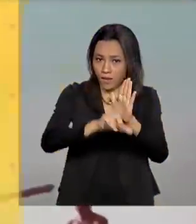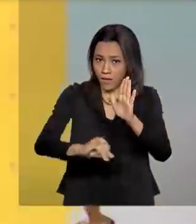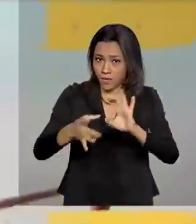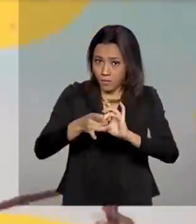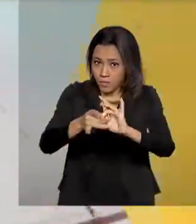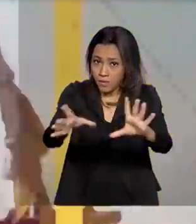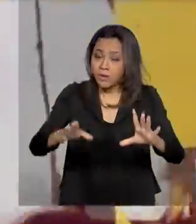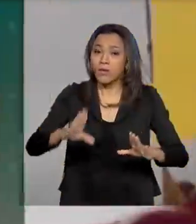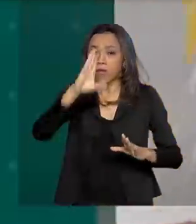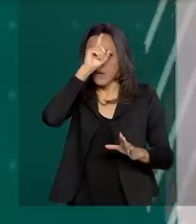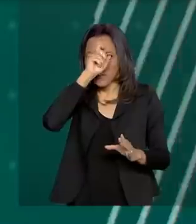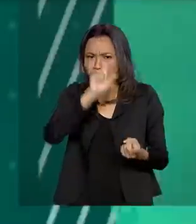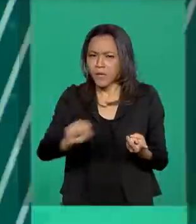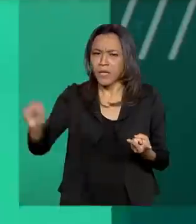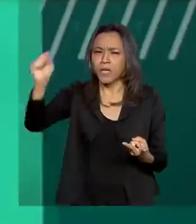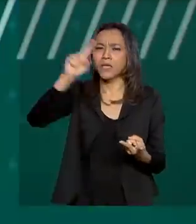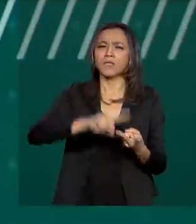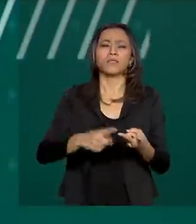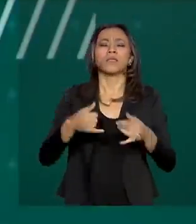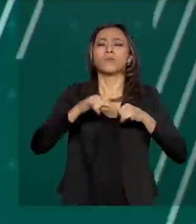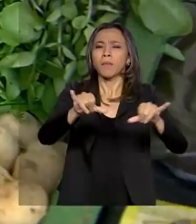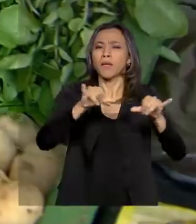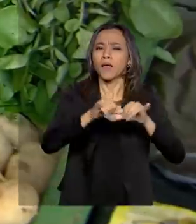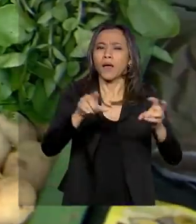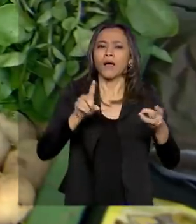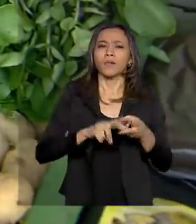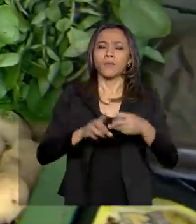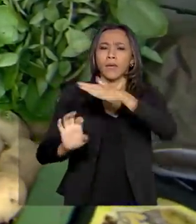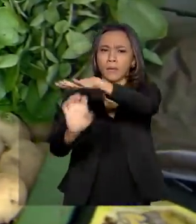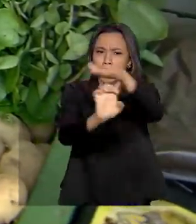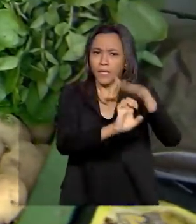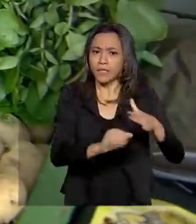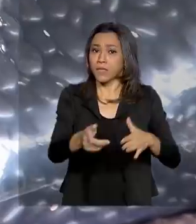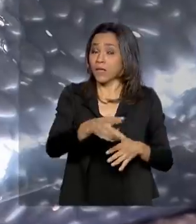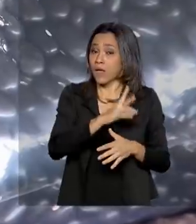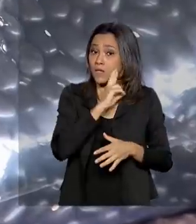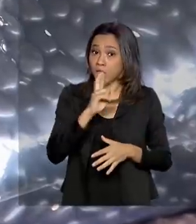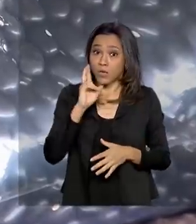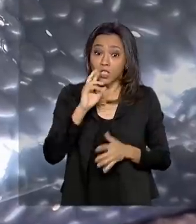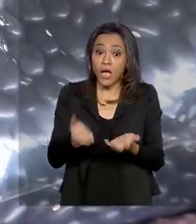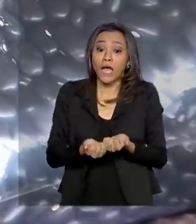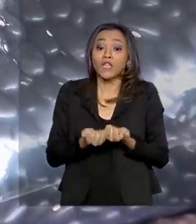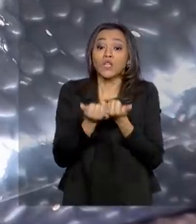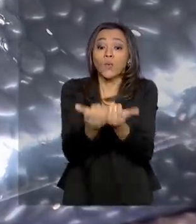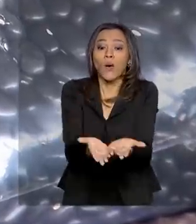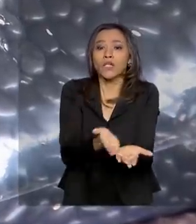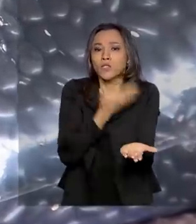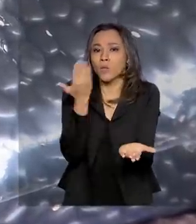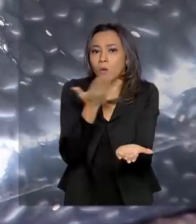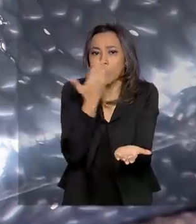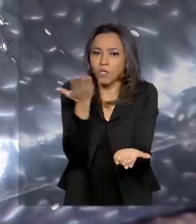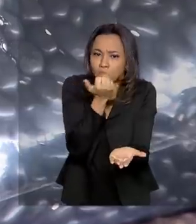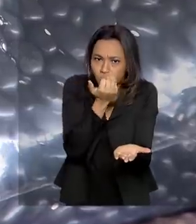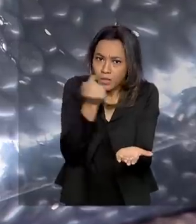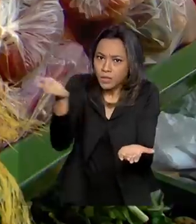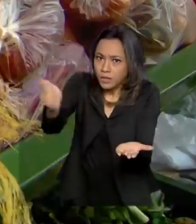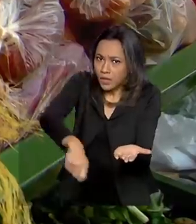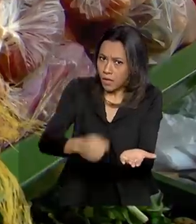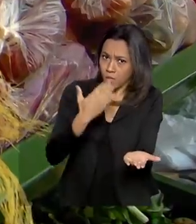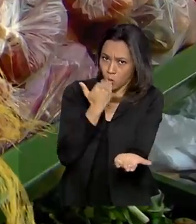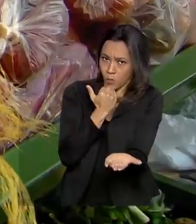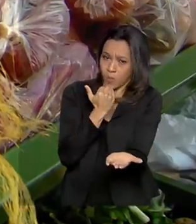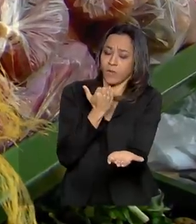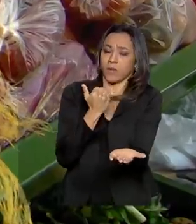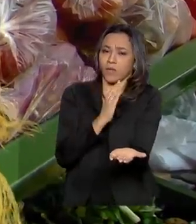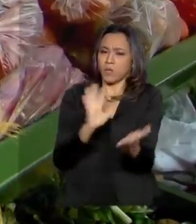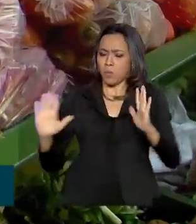hospitais, supermercados, restaurantes e lanchonetes a doarem as sobras de alimentos que ainda sirvam para o consumo humano. Ou seja,